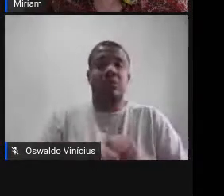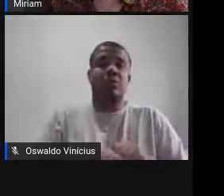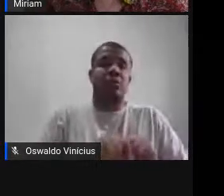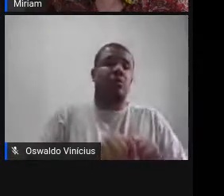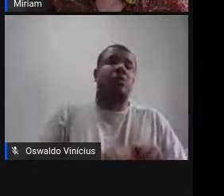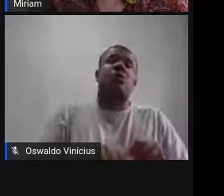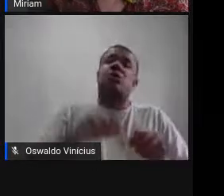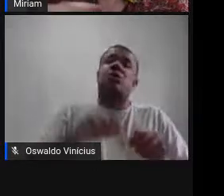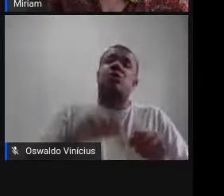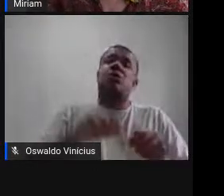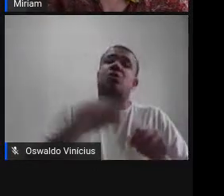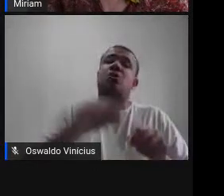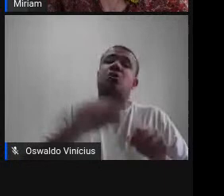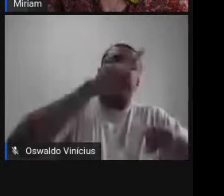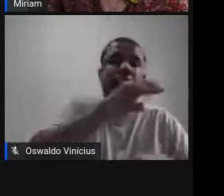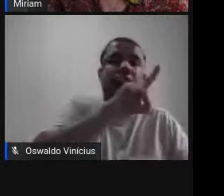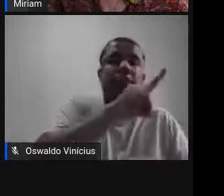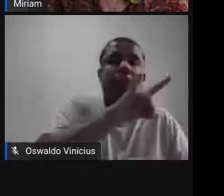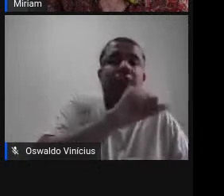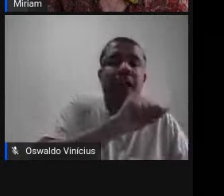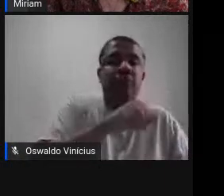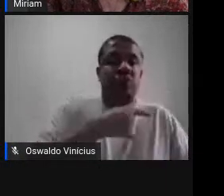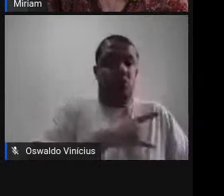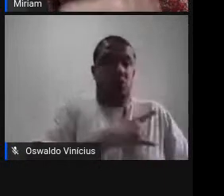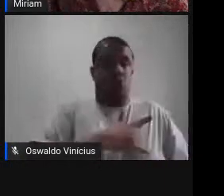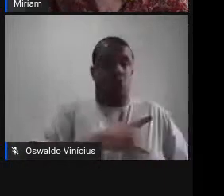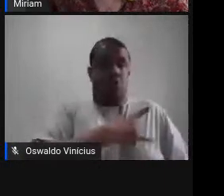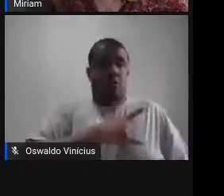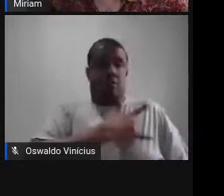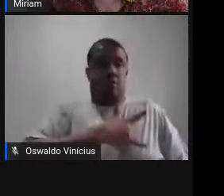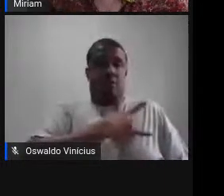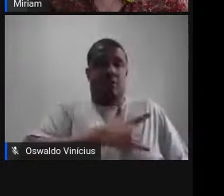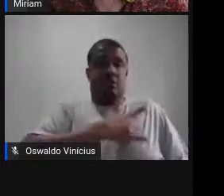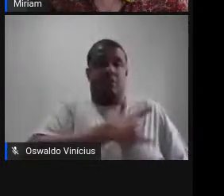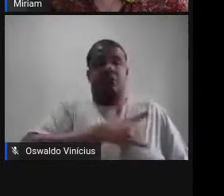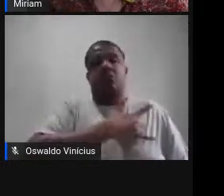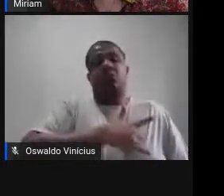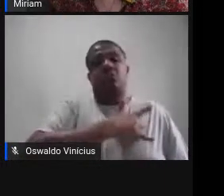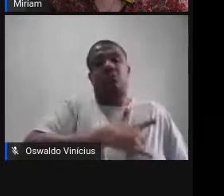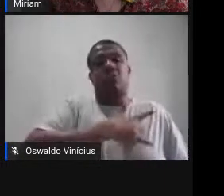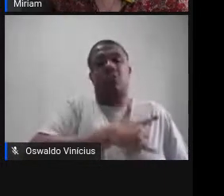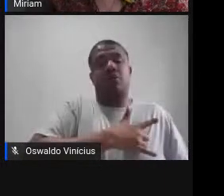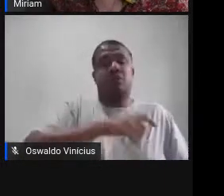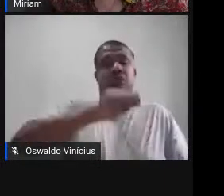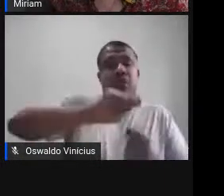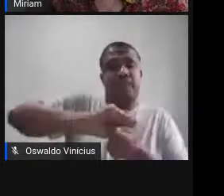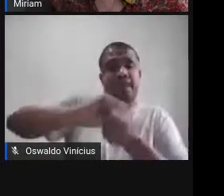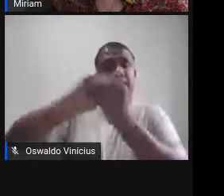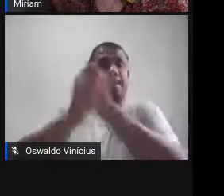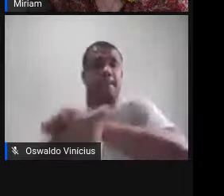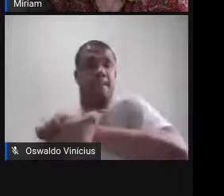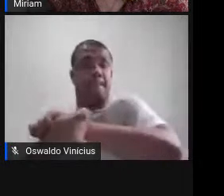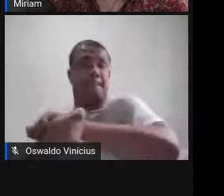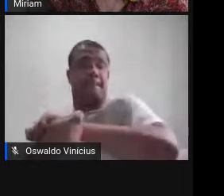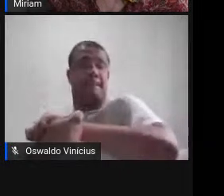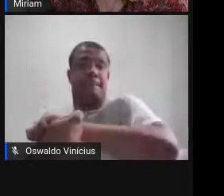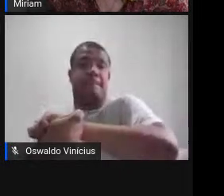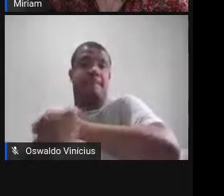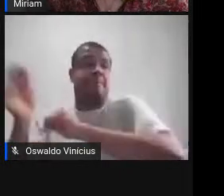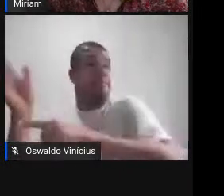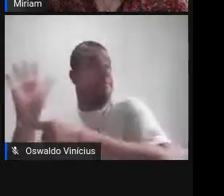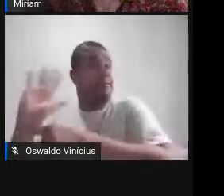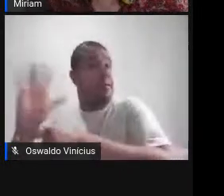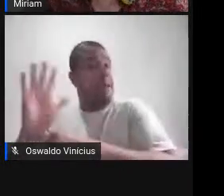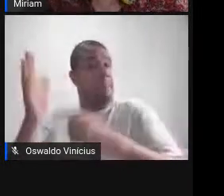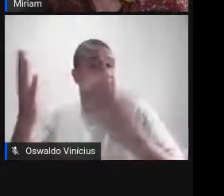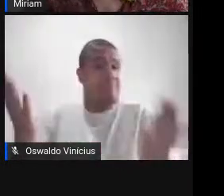outra. Por exemplo, quando um romance é adaptado para o cinema, né? Agora,